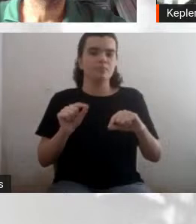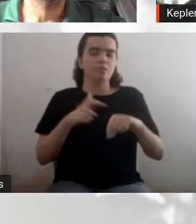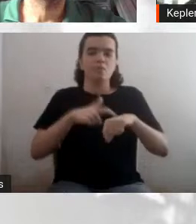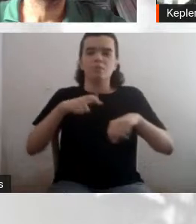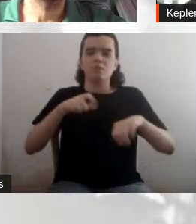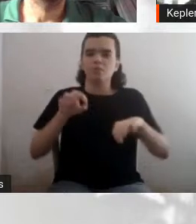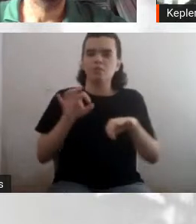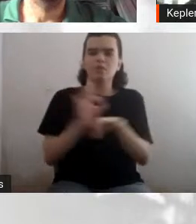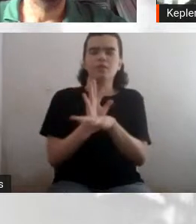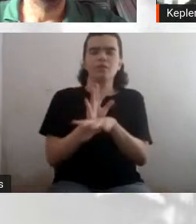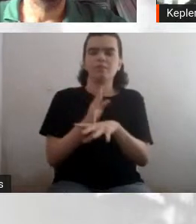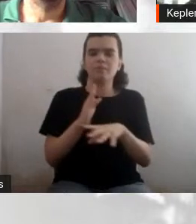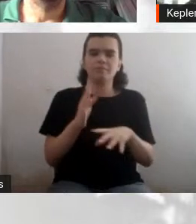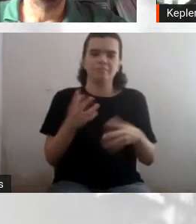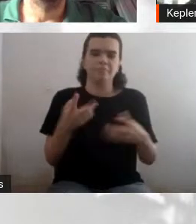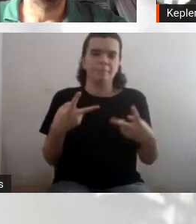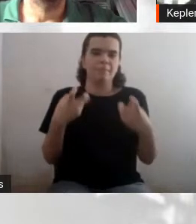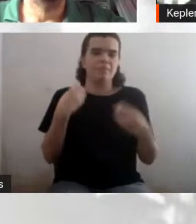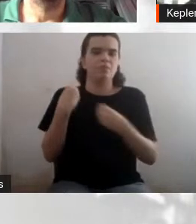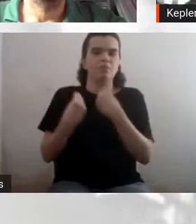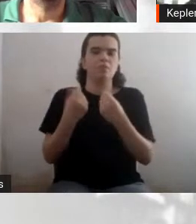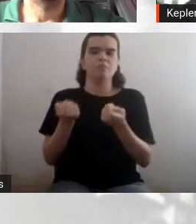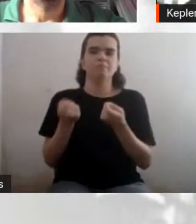enriqueceu, você faz isso ao longo do tempo,